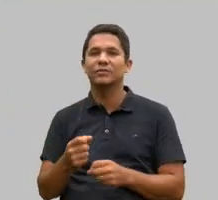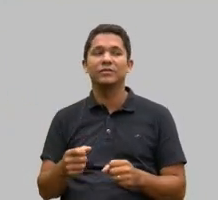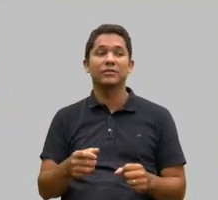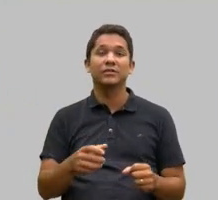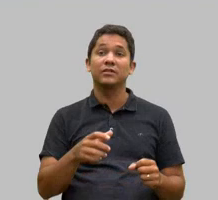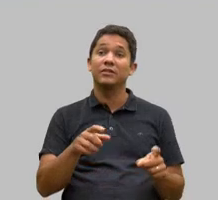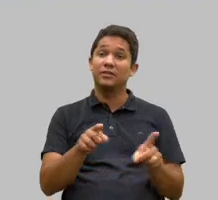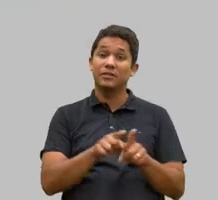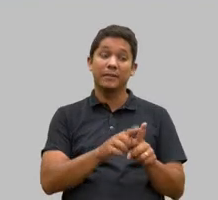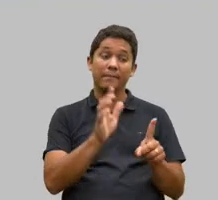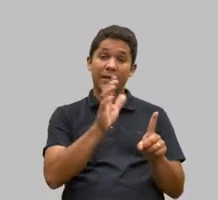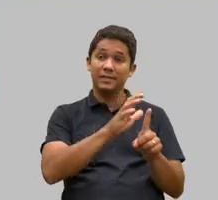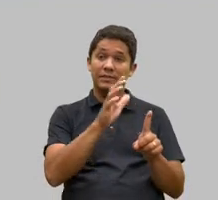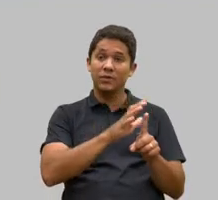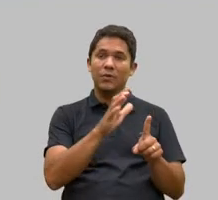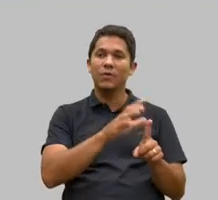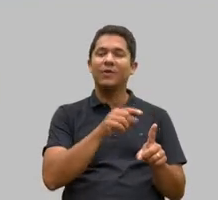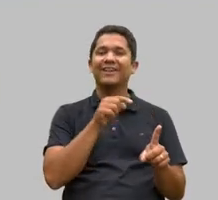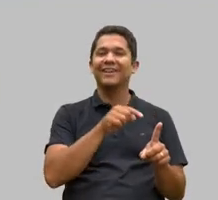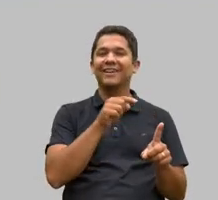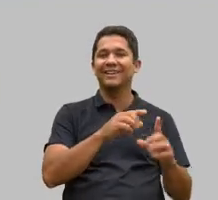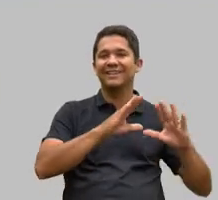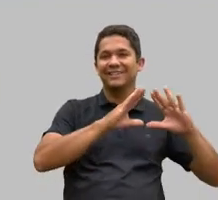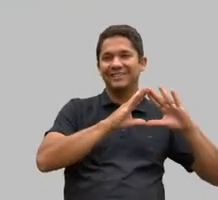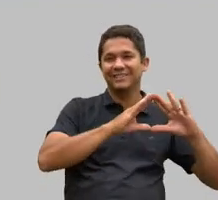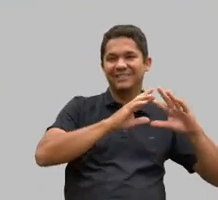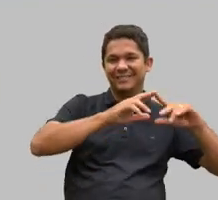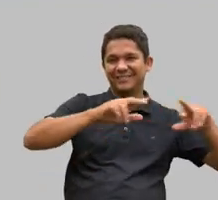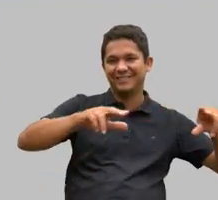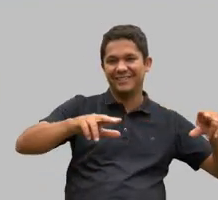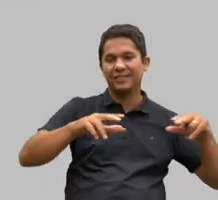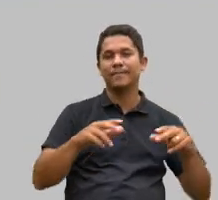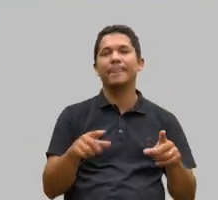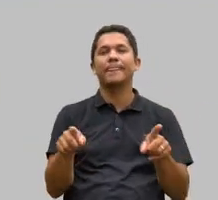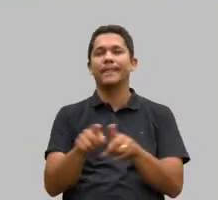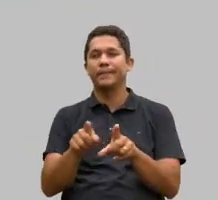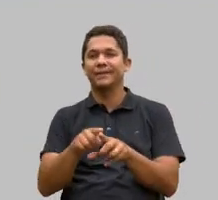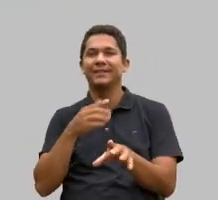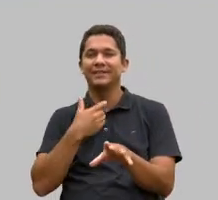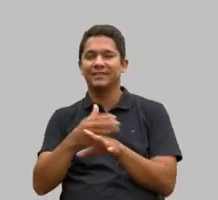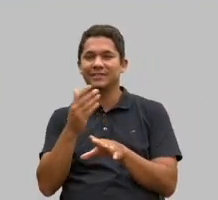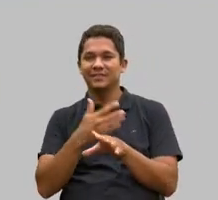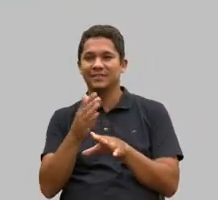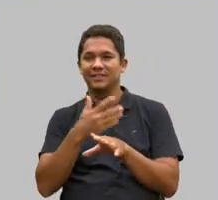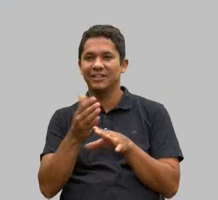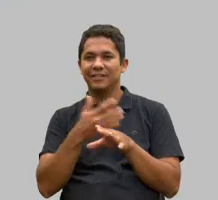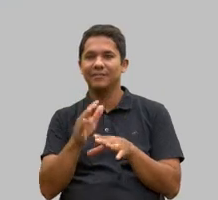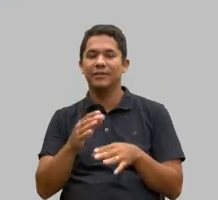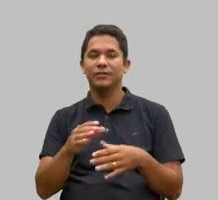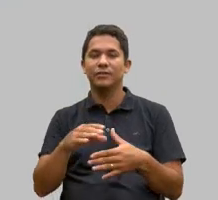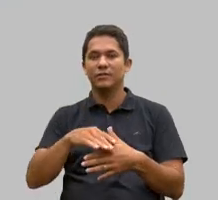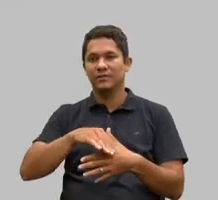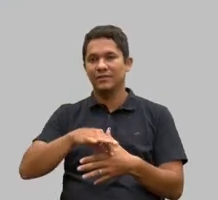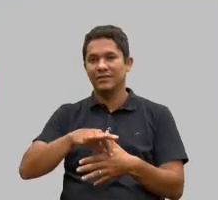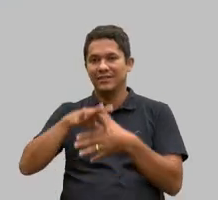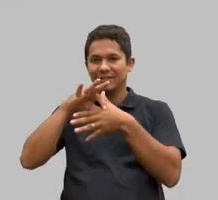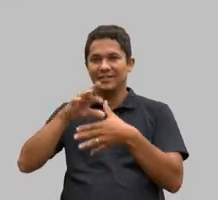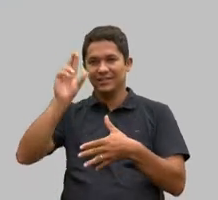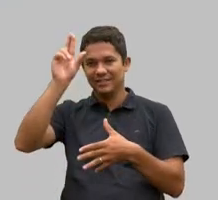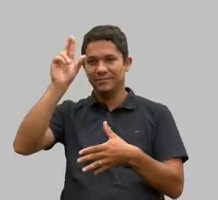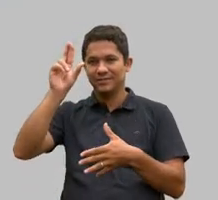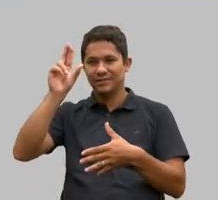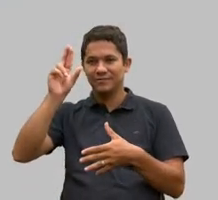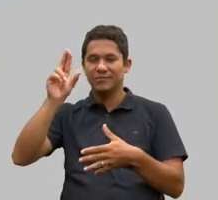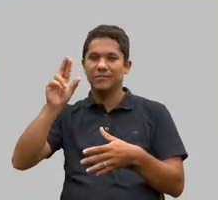legislações e, principalmente, treinamento e capacitação das lideranças. Alguns conceitos básicos,